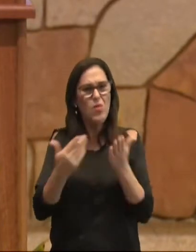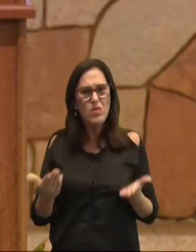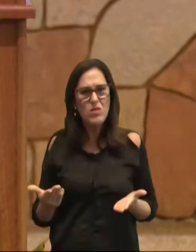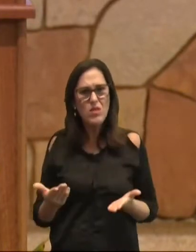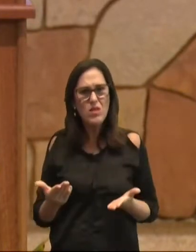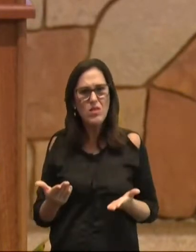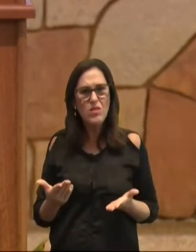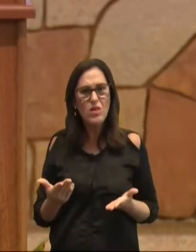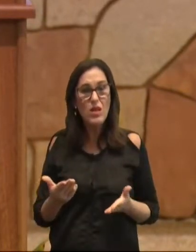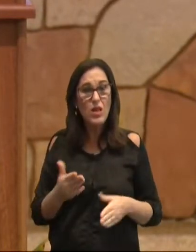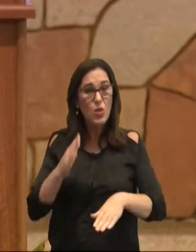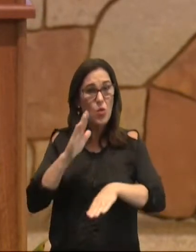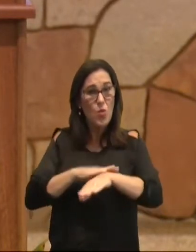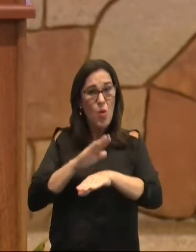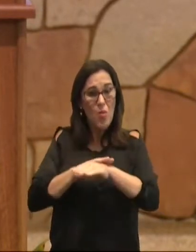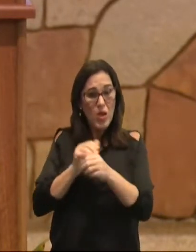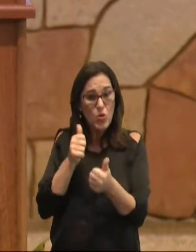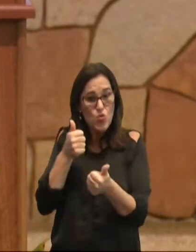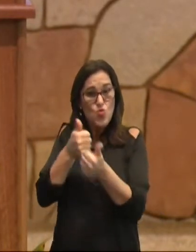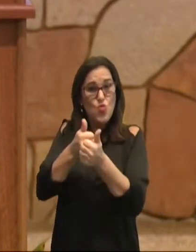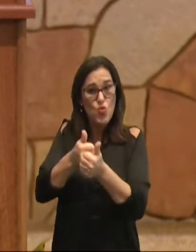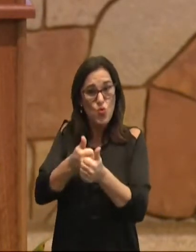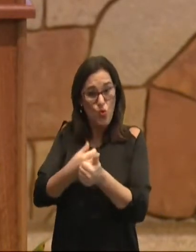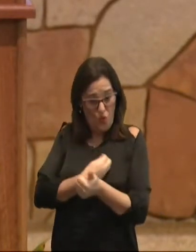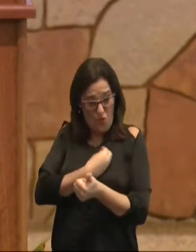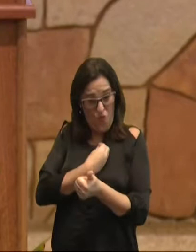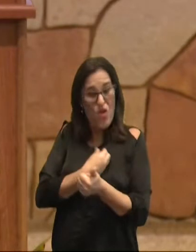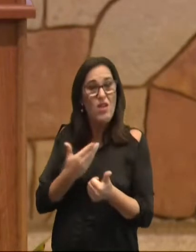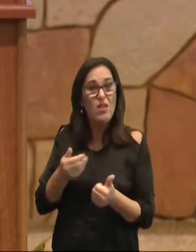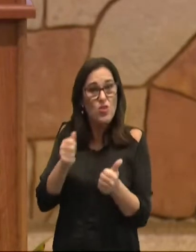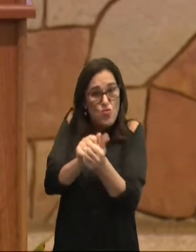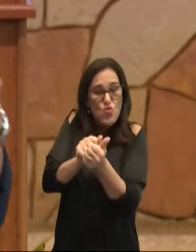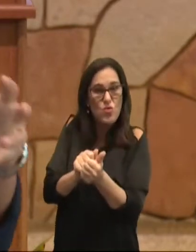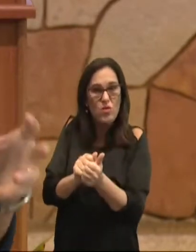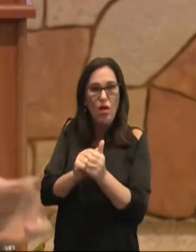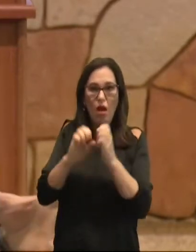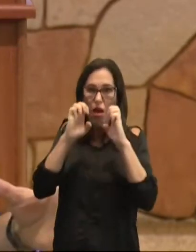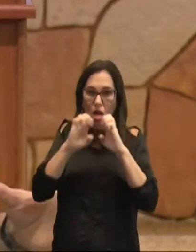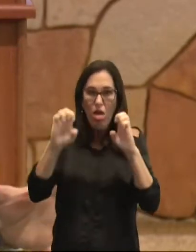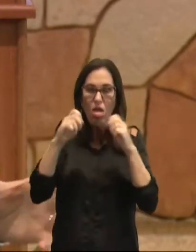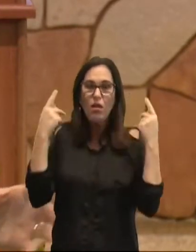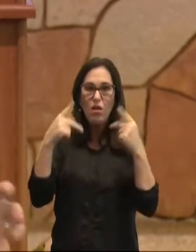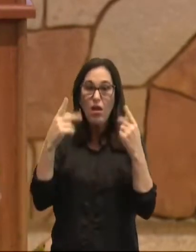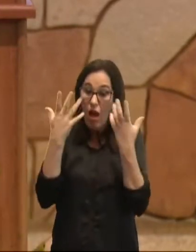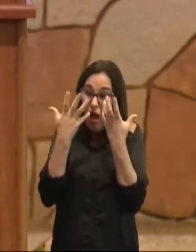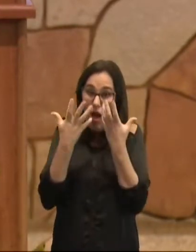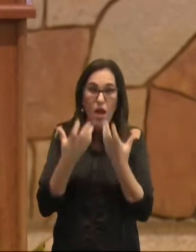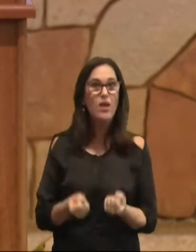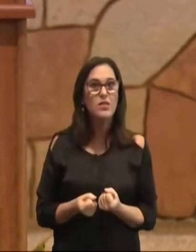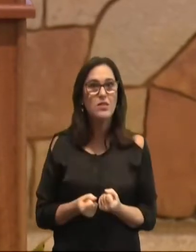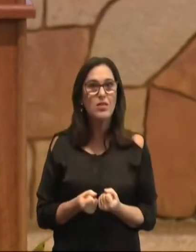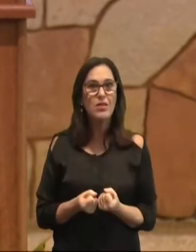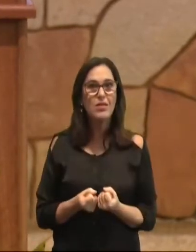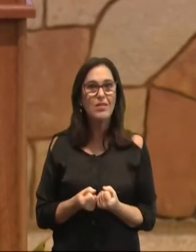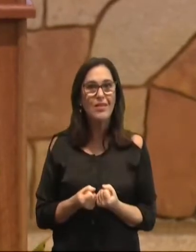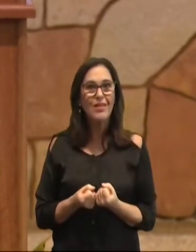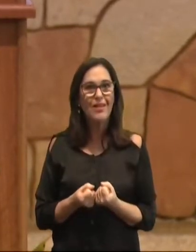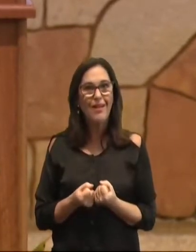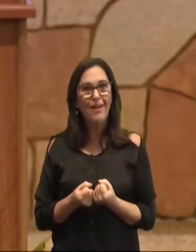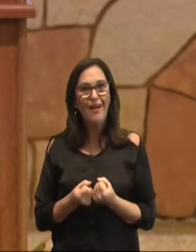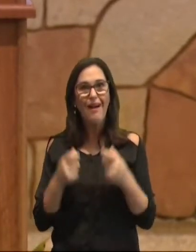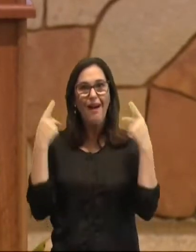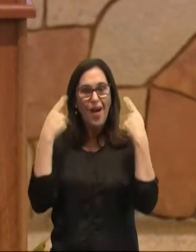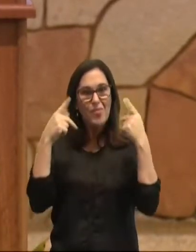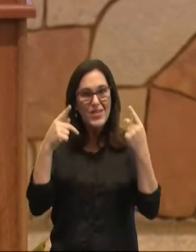quando ele estava presente com eles, ele havia pregado o Evangelho e eles tinham recebido, tanto a Paulo, quanto a sua